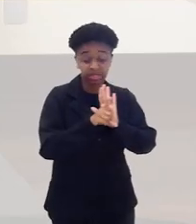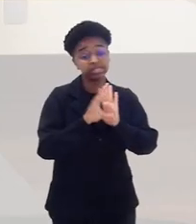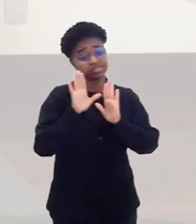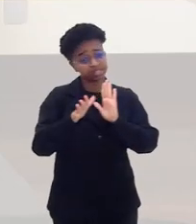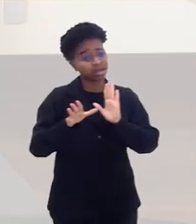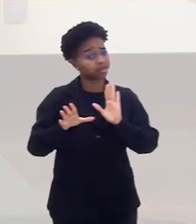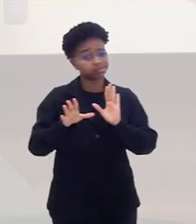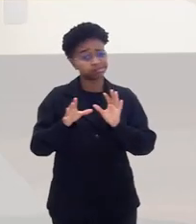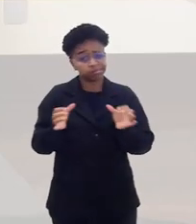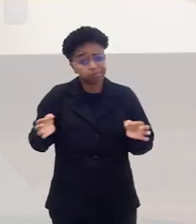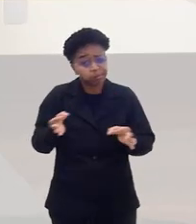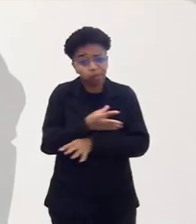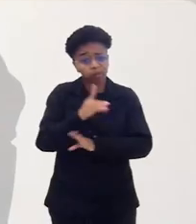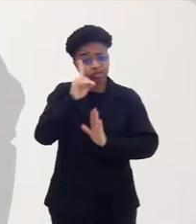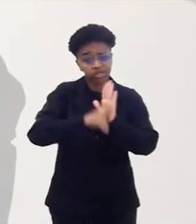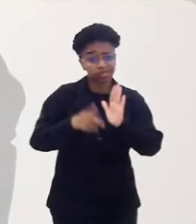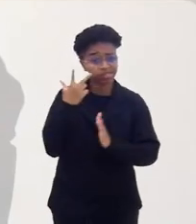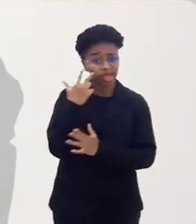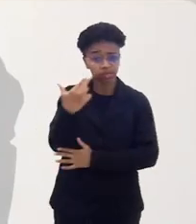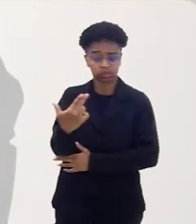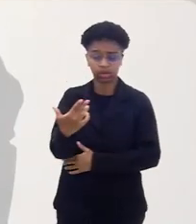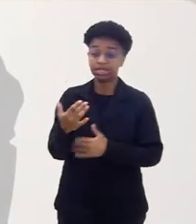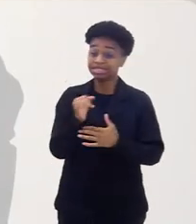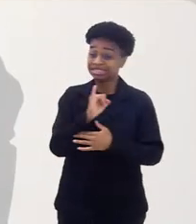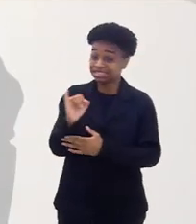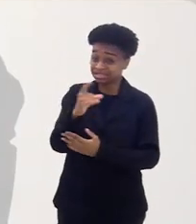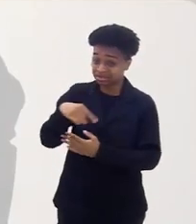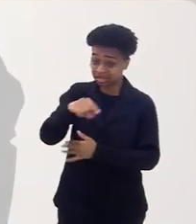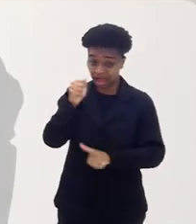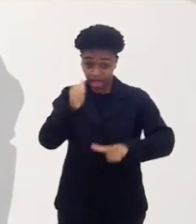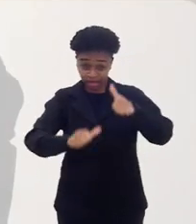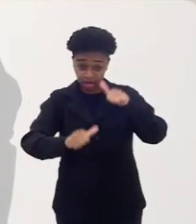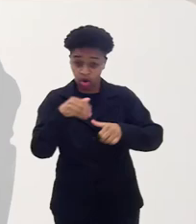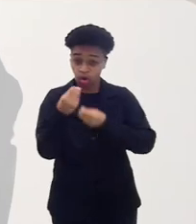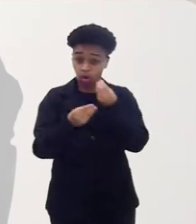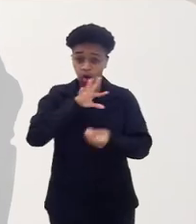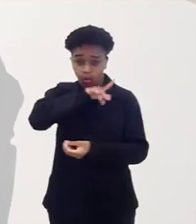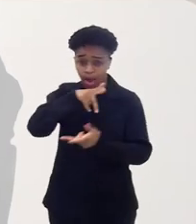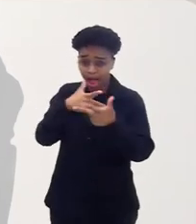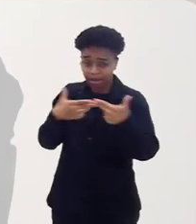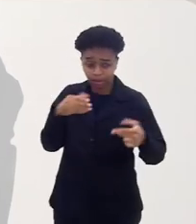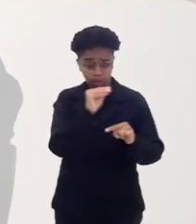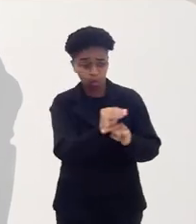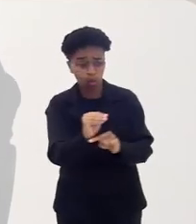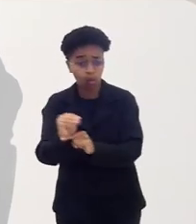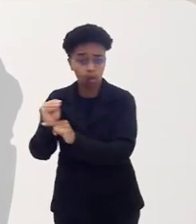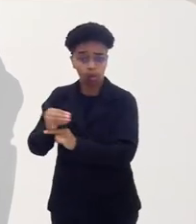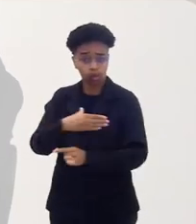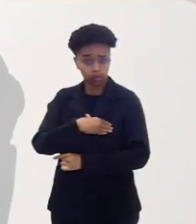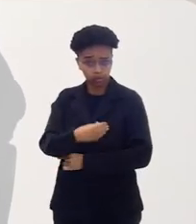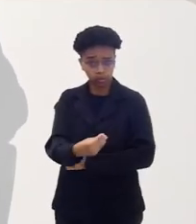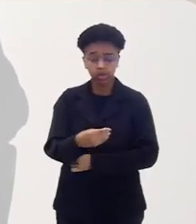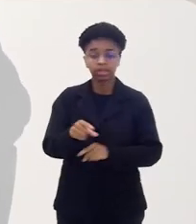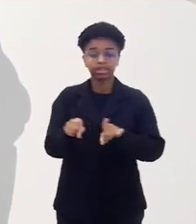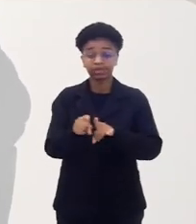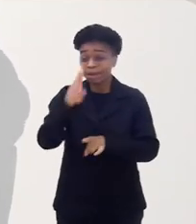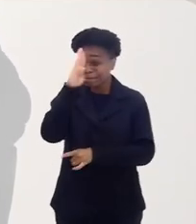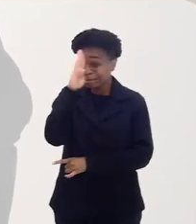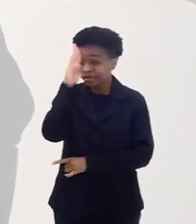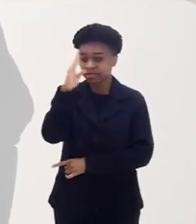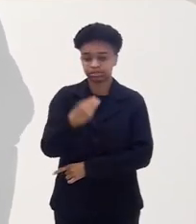parte do direito natural. Se você analisar como os animais cuidam as suas crias, como são